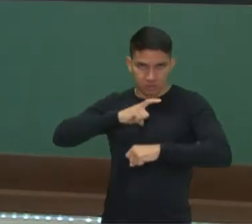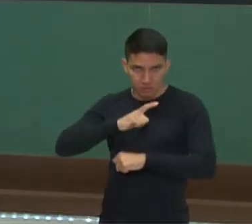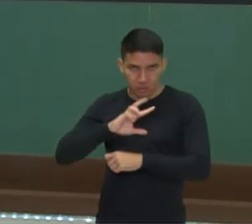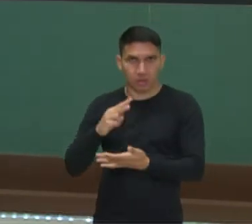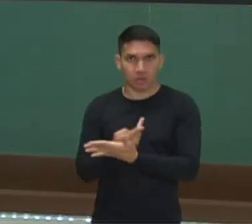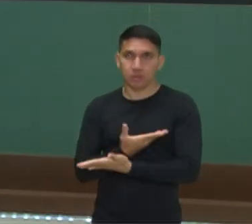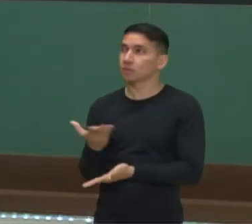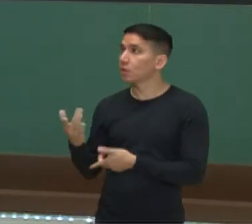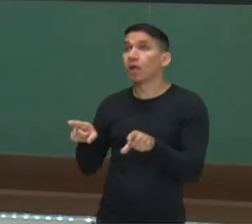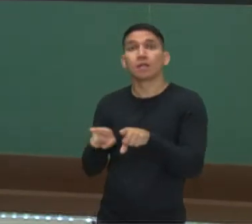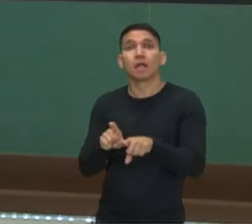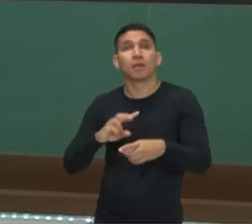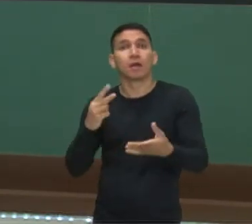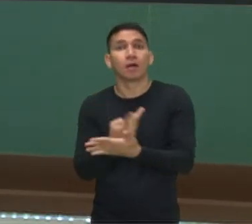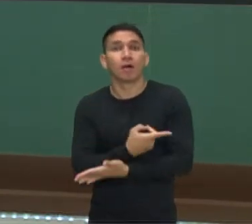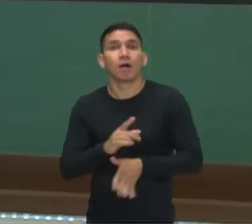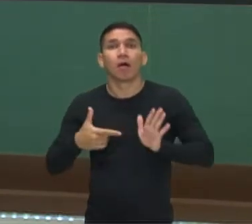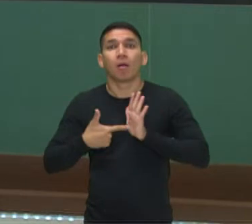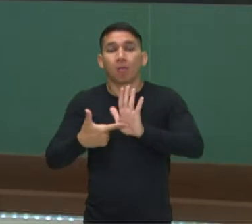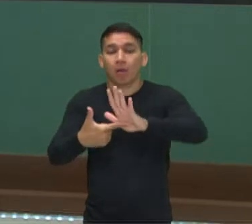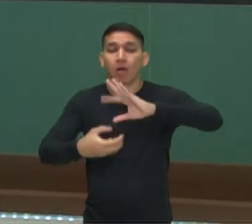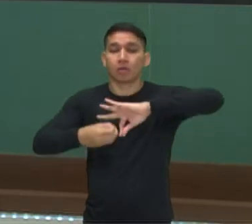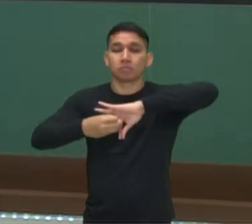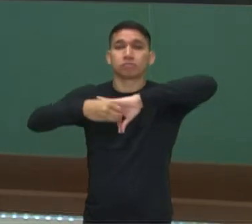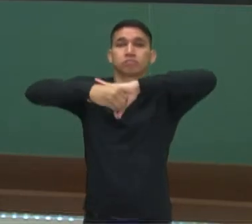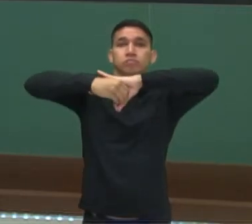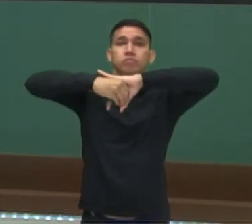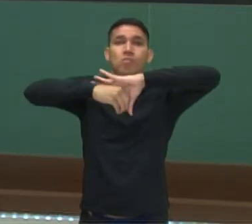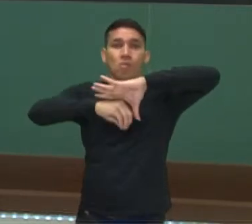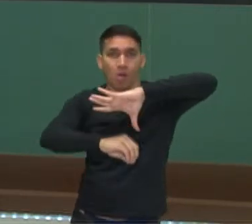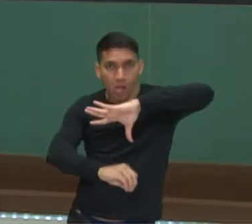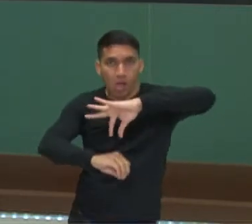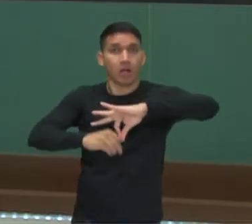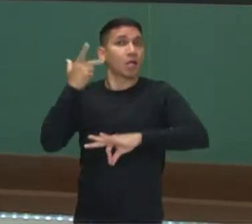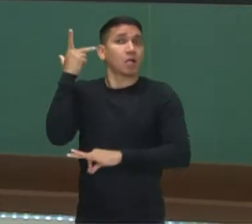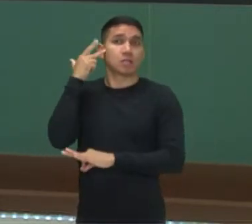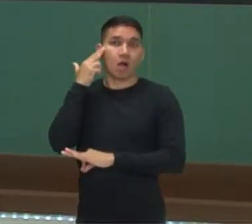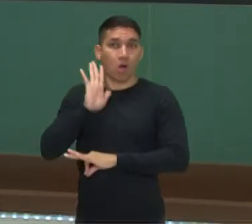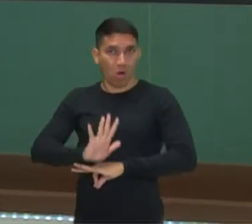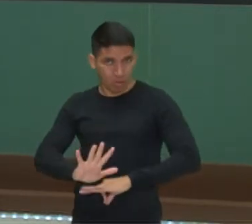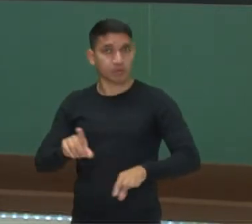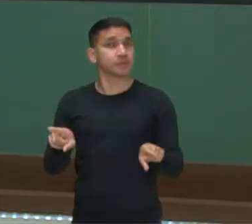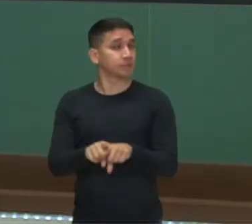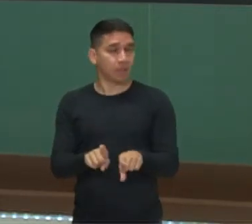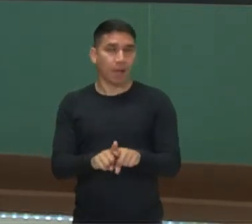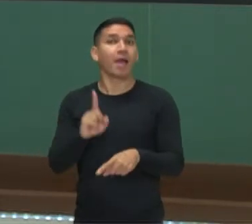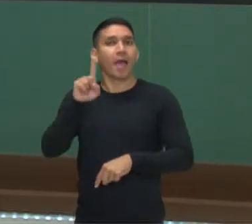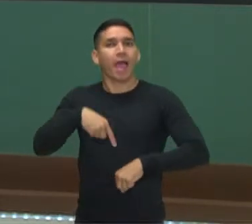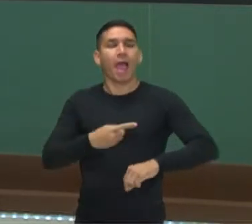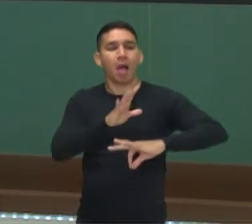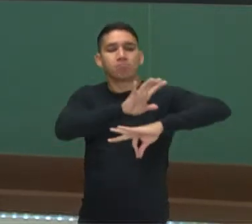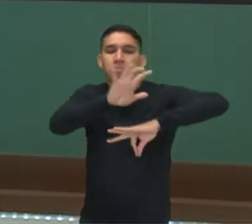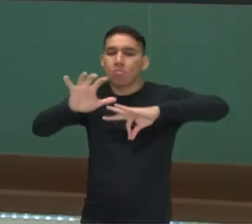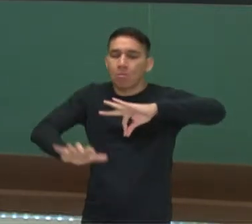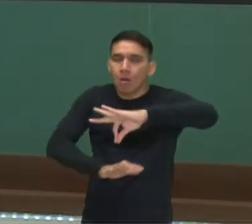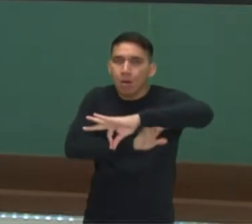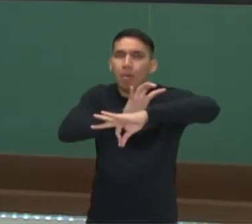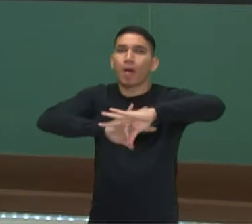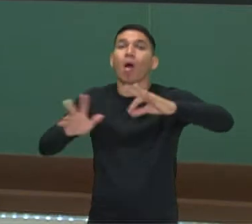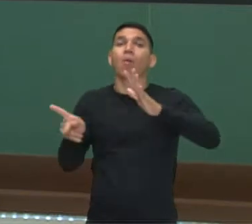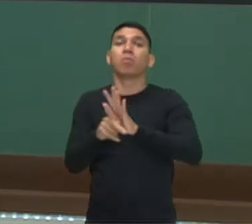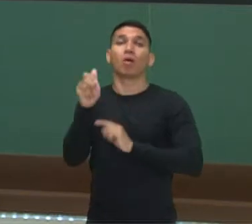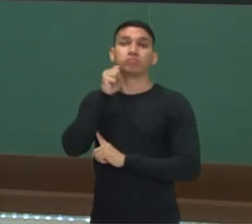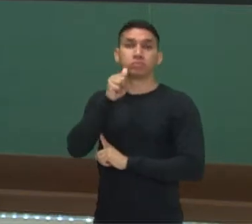e por onde ocorre o parto natural também. Essas são as estruturas do sistema genital feminino.